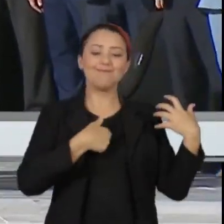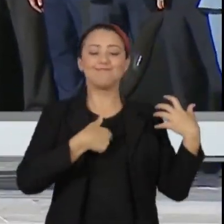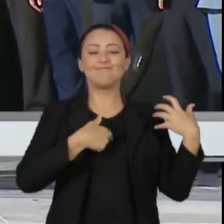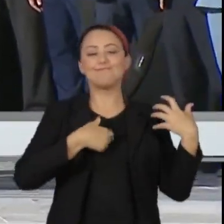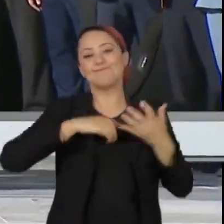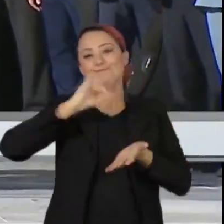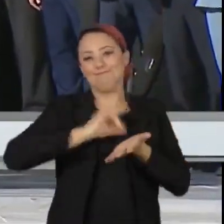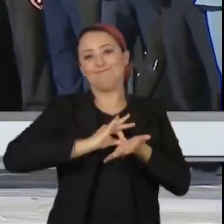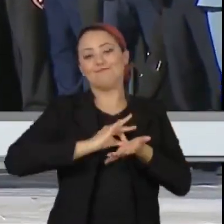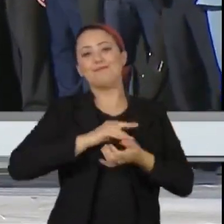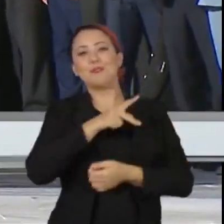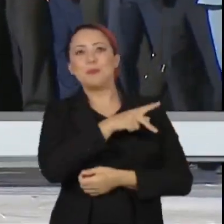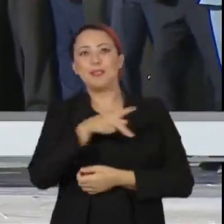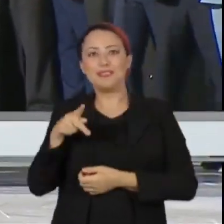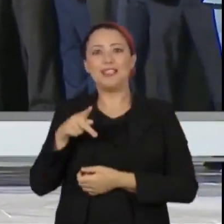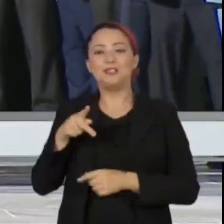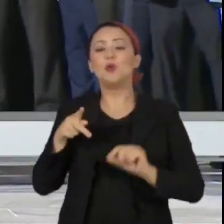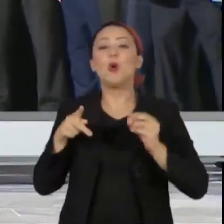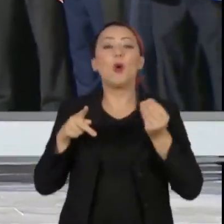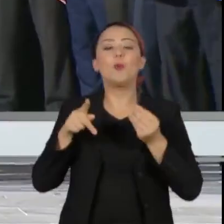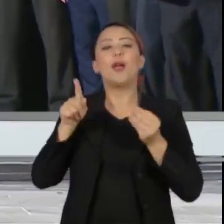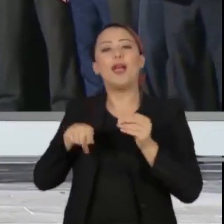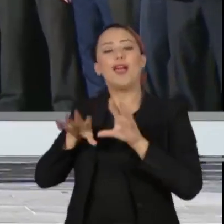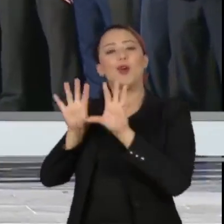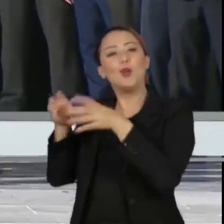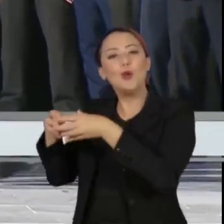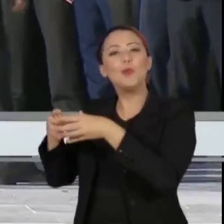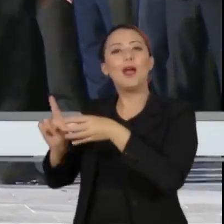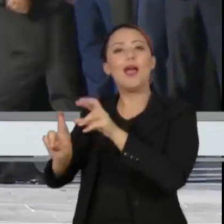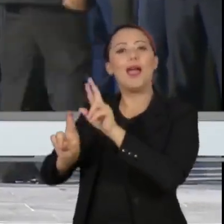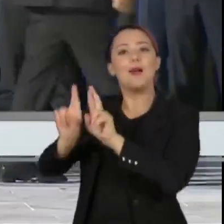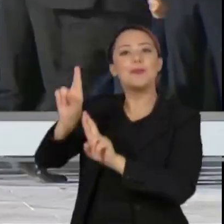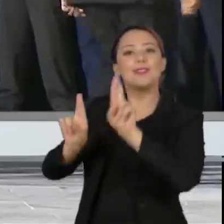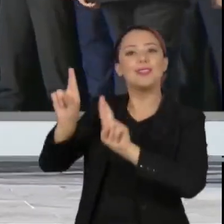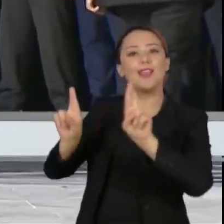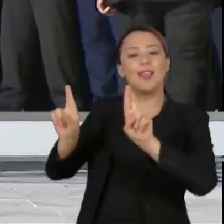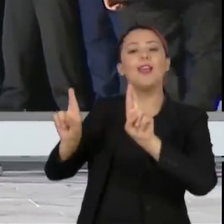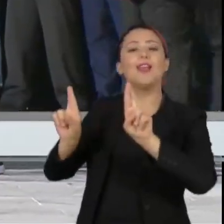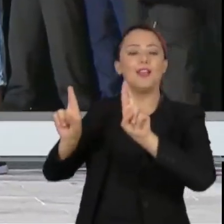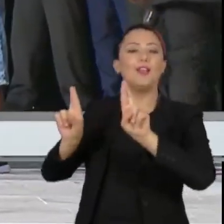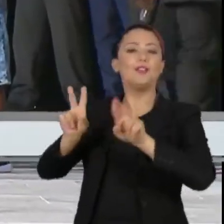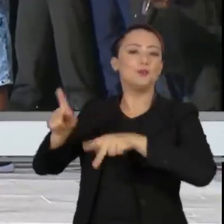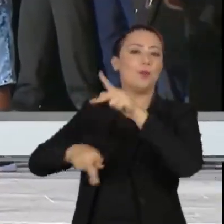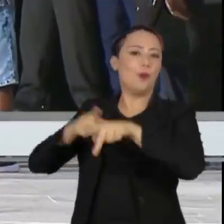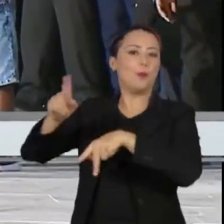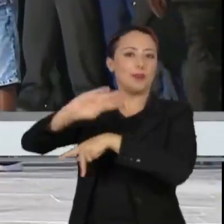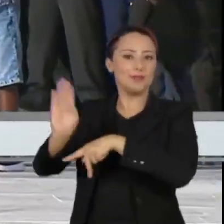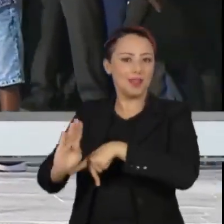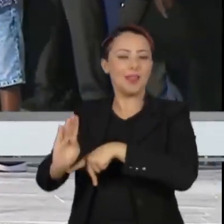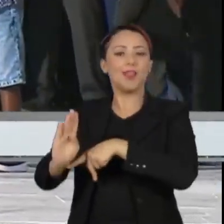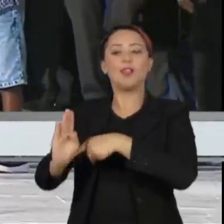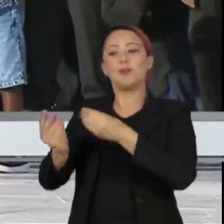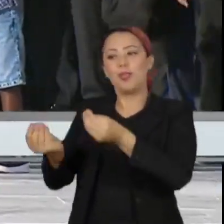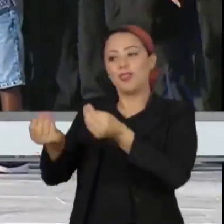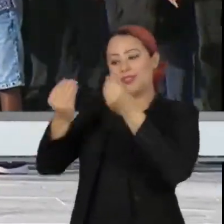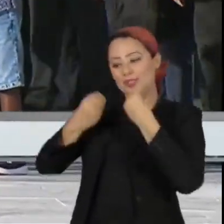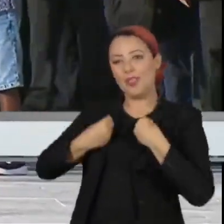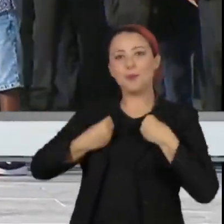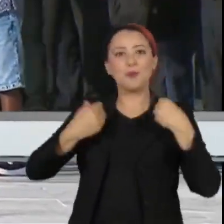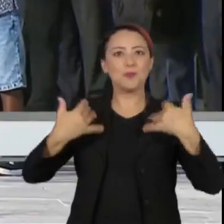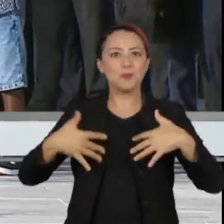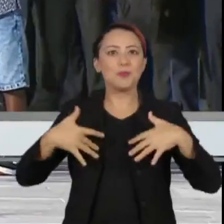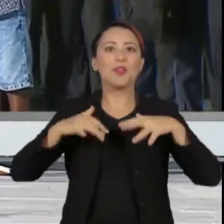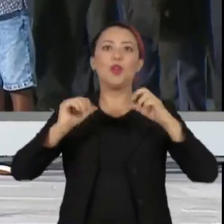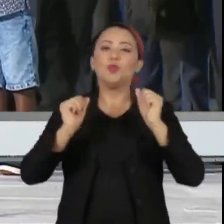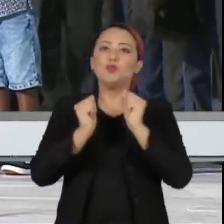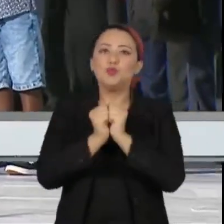por esse grupo que subiu com ele a rampa do